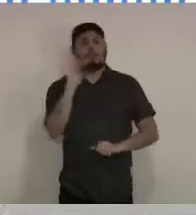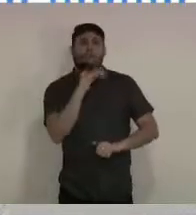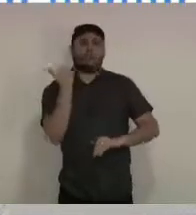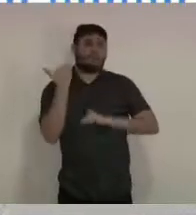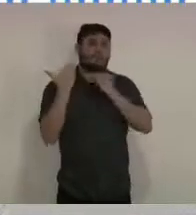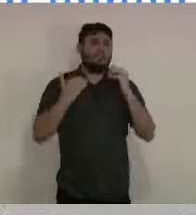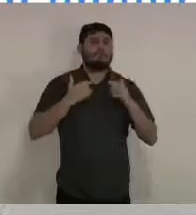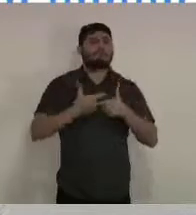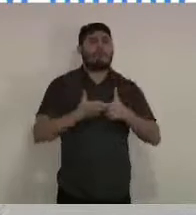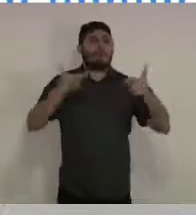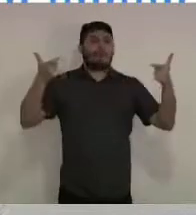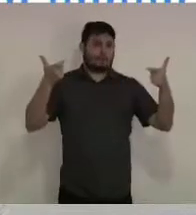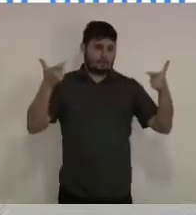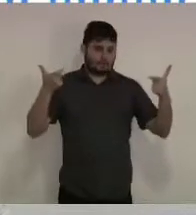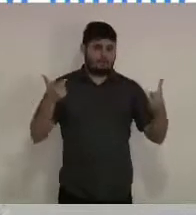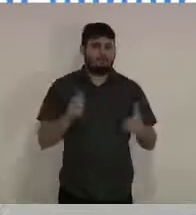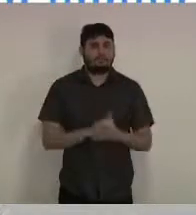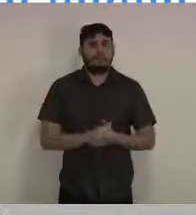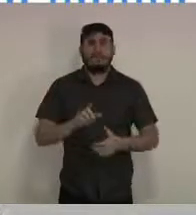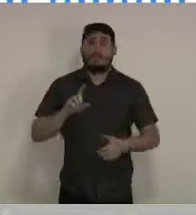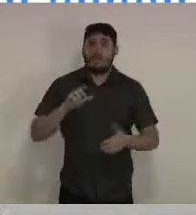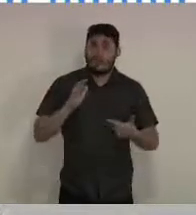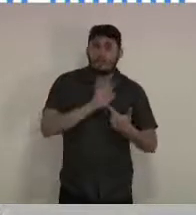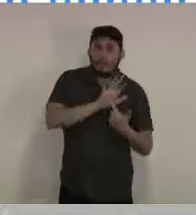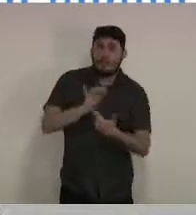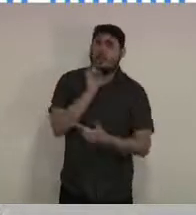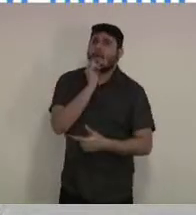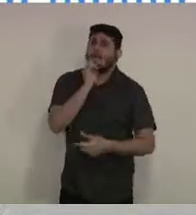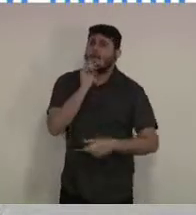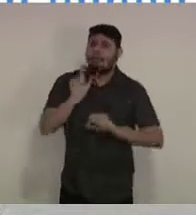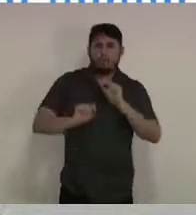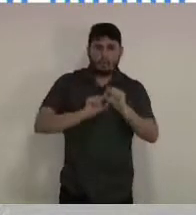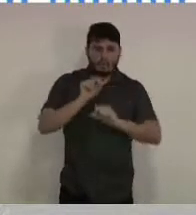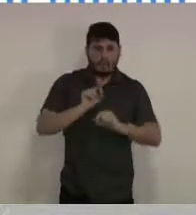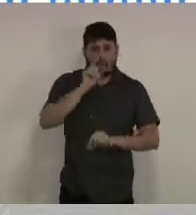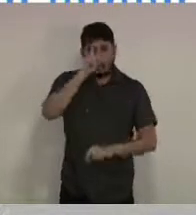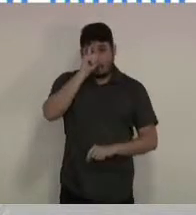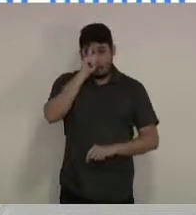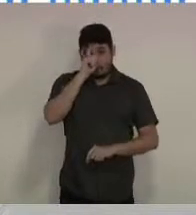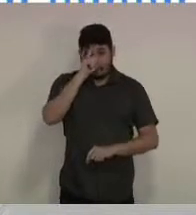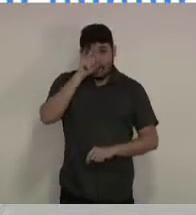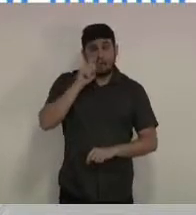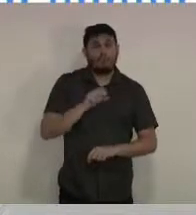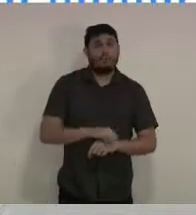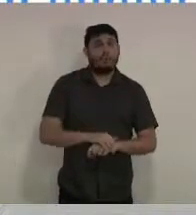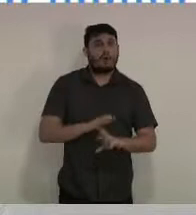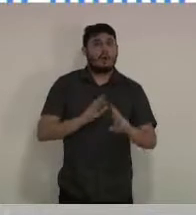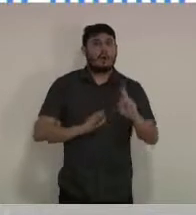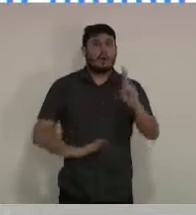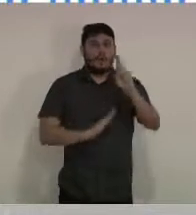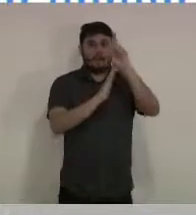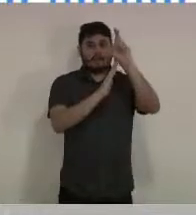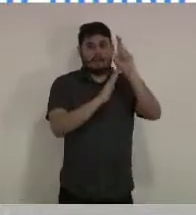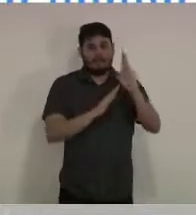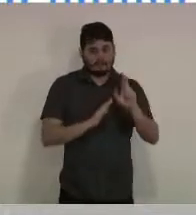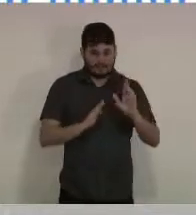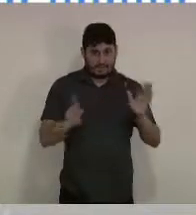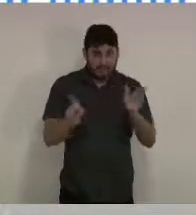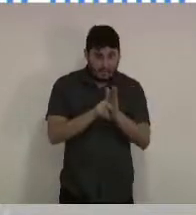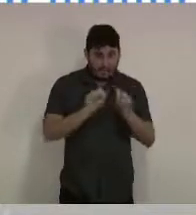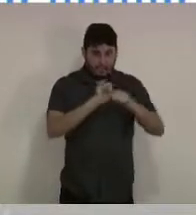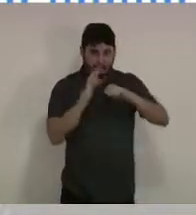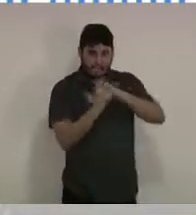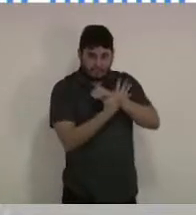E aí nós trouxemos como exemplo a nossa unidade de referência, o nosso hospital, Manuel Afonso, que foi todo